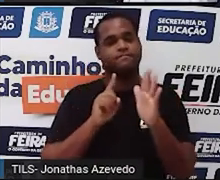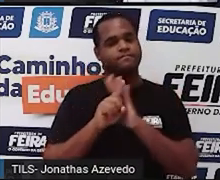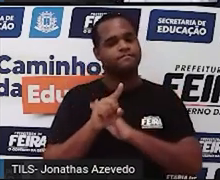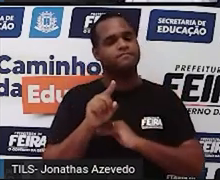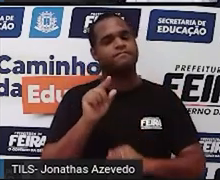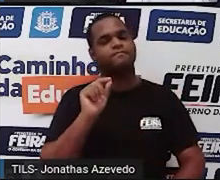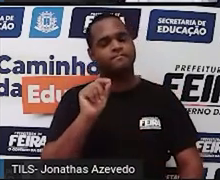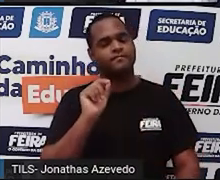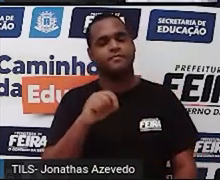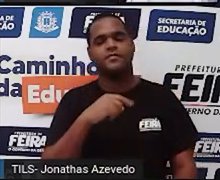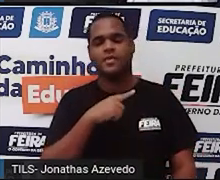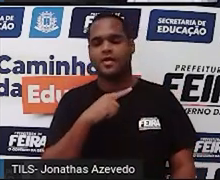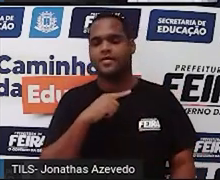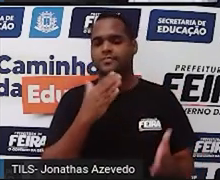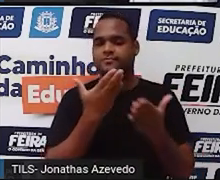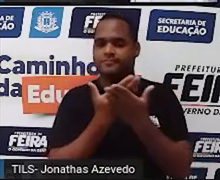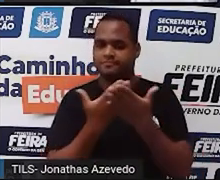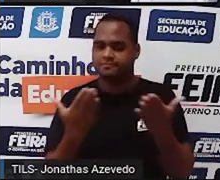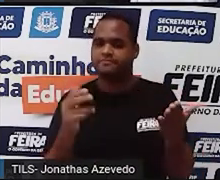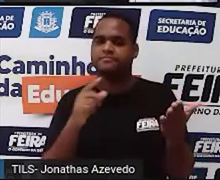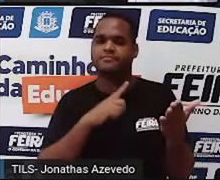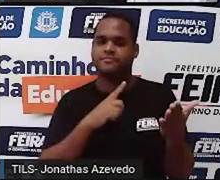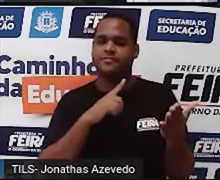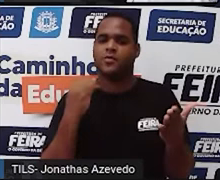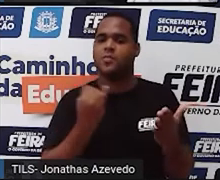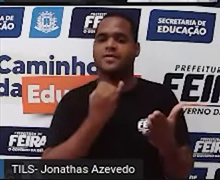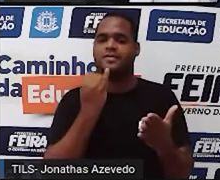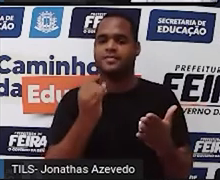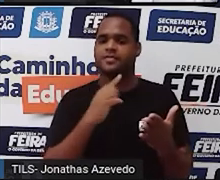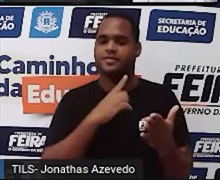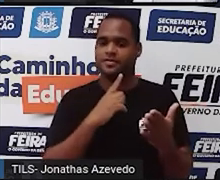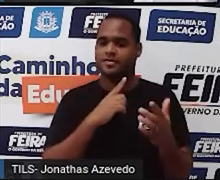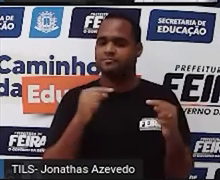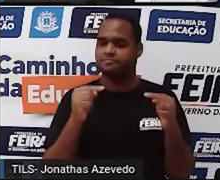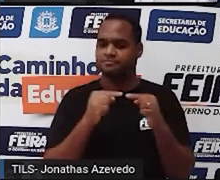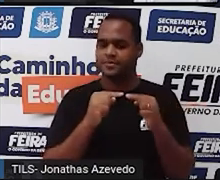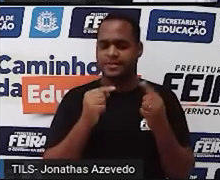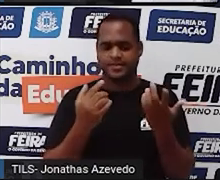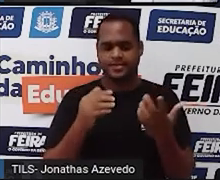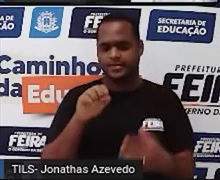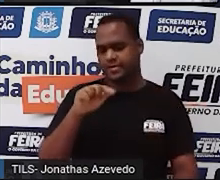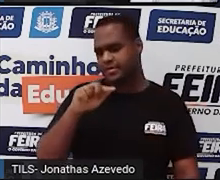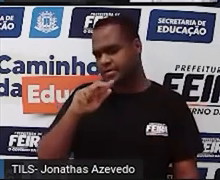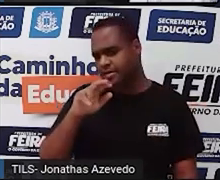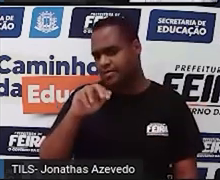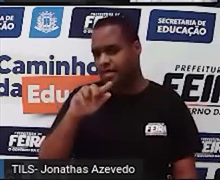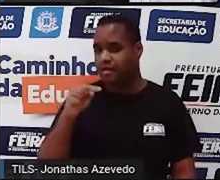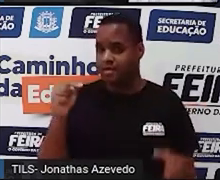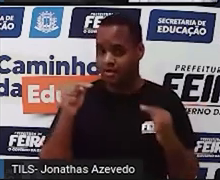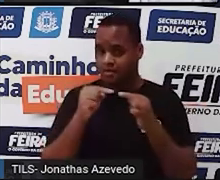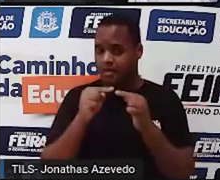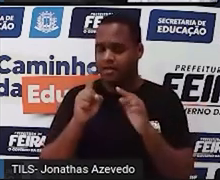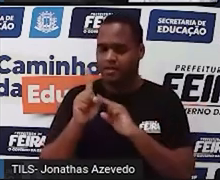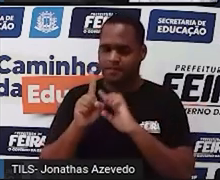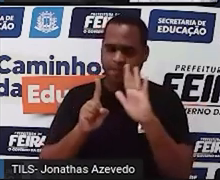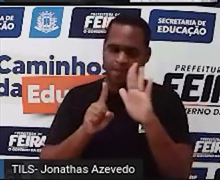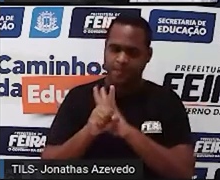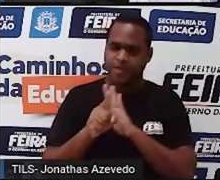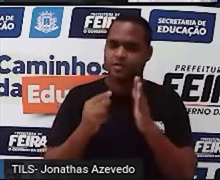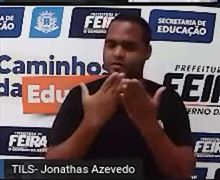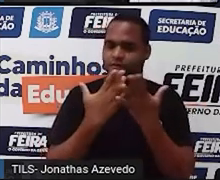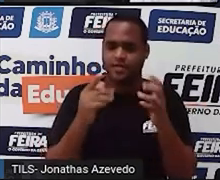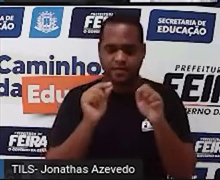para fazer sobre esse enigma. Que, na verdade, é a pergunta que